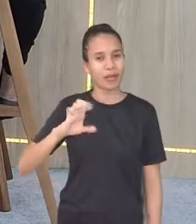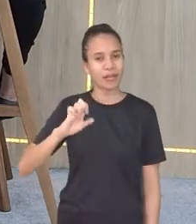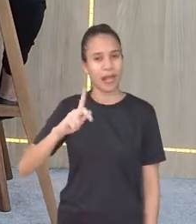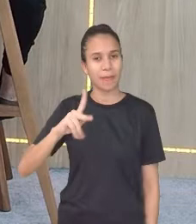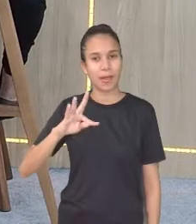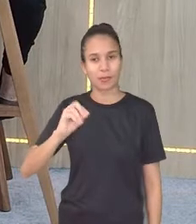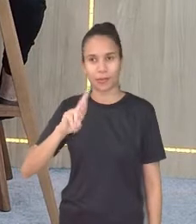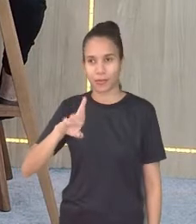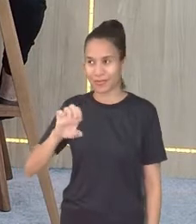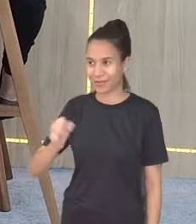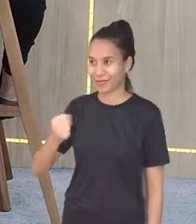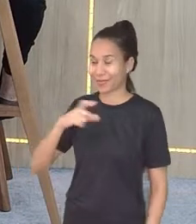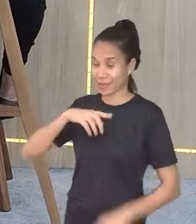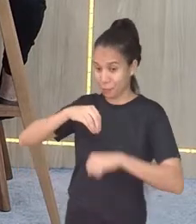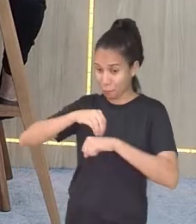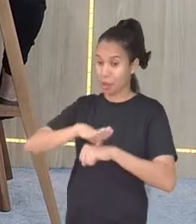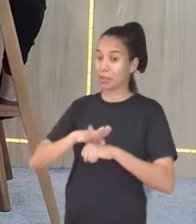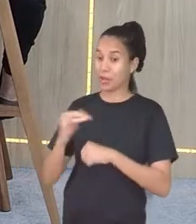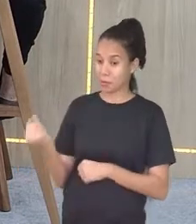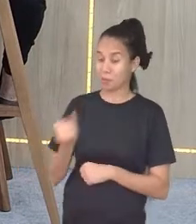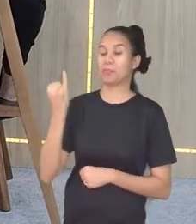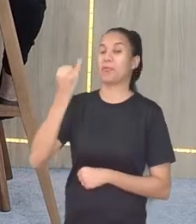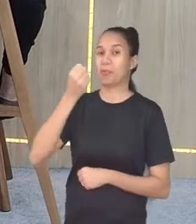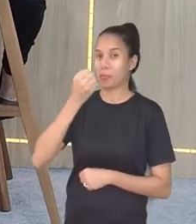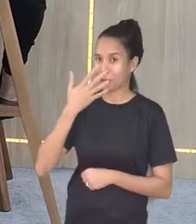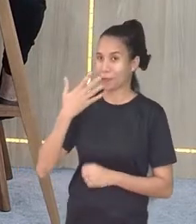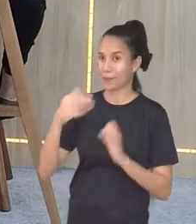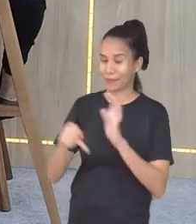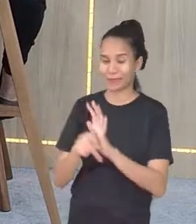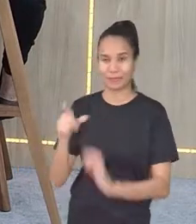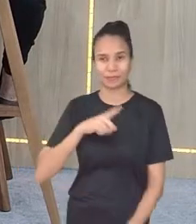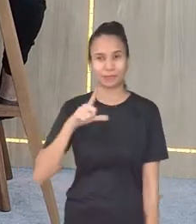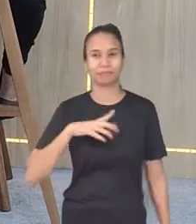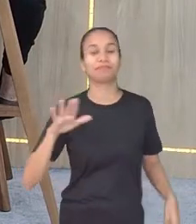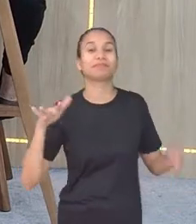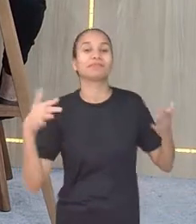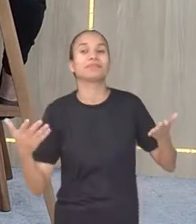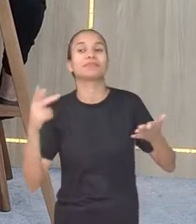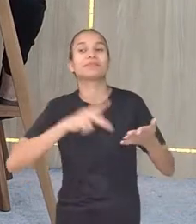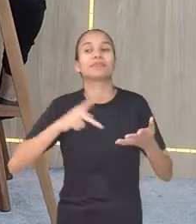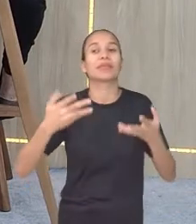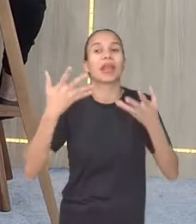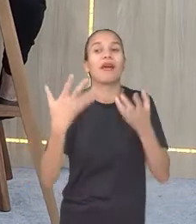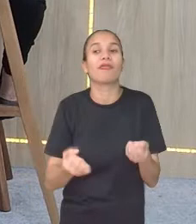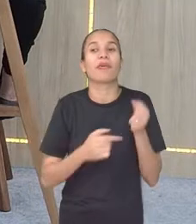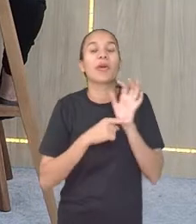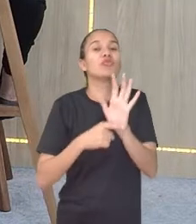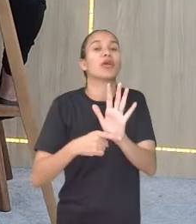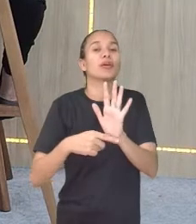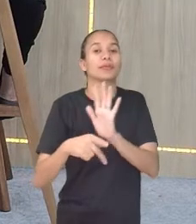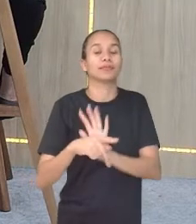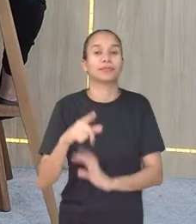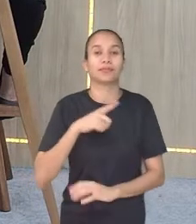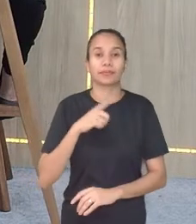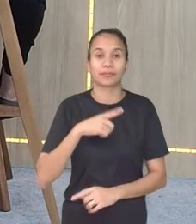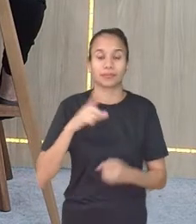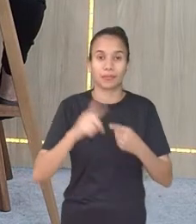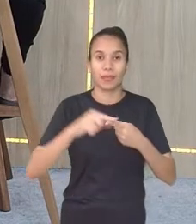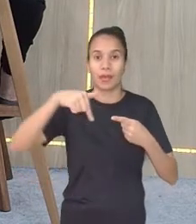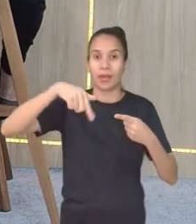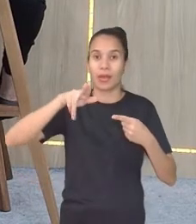dando aqui uma dica. Uma dica grande, uma dica boa. E aí, professora Cláudia? Vamos ajudar esses alunos. Quimio